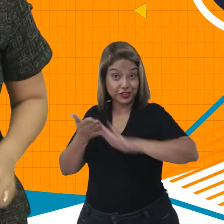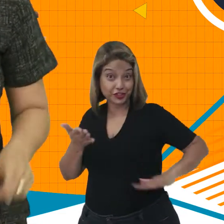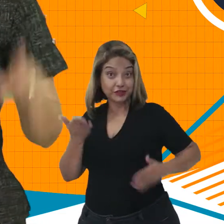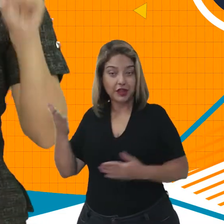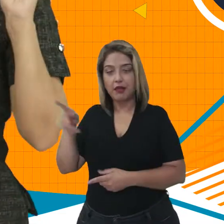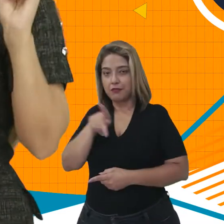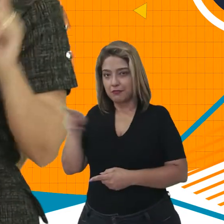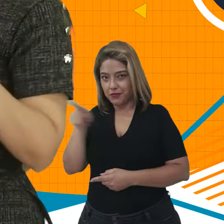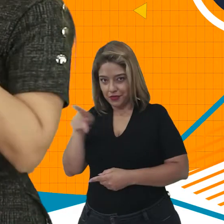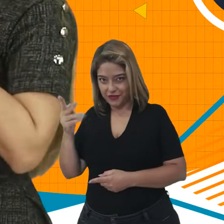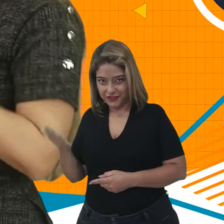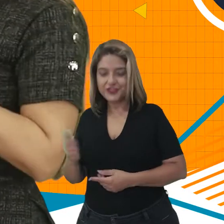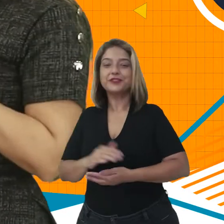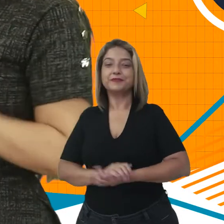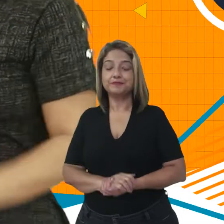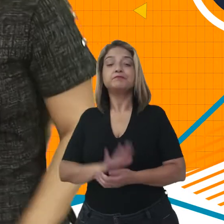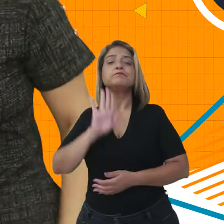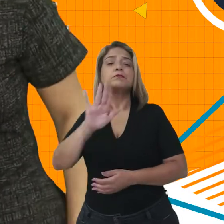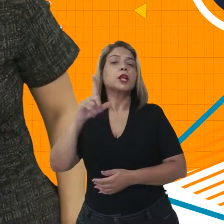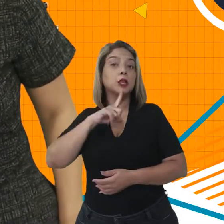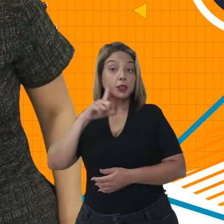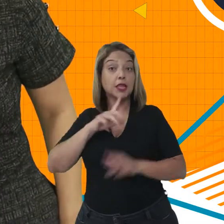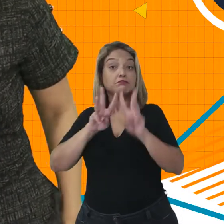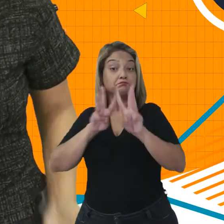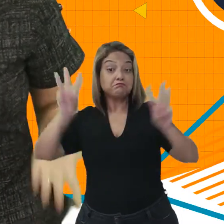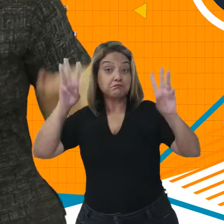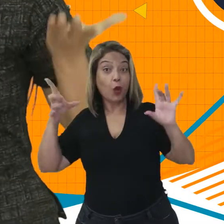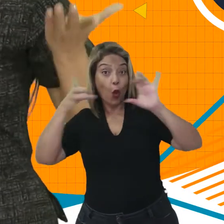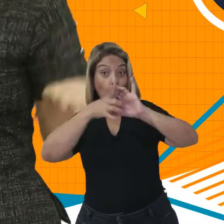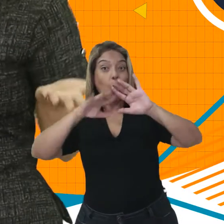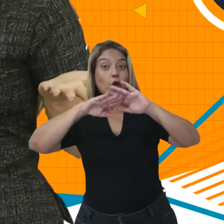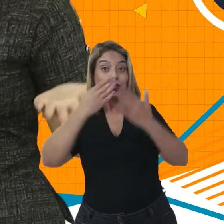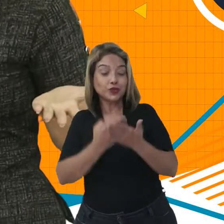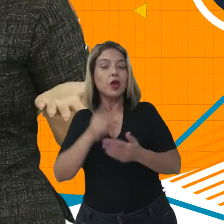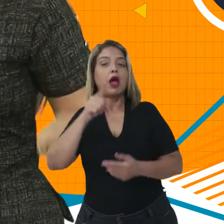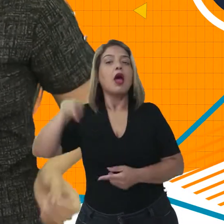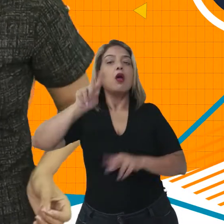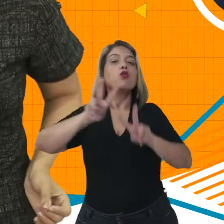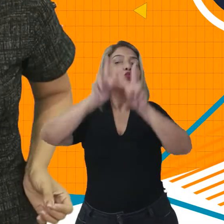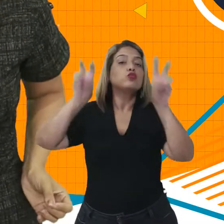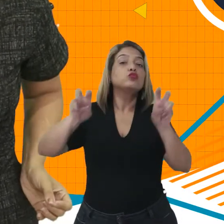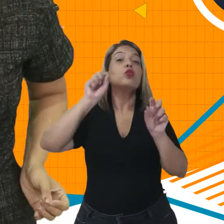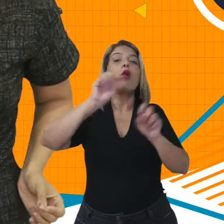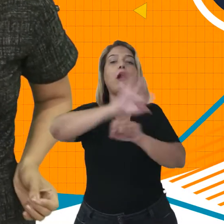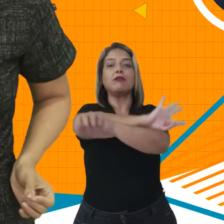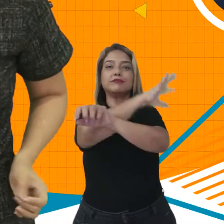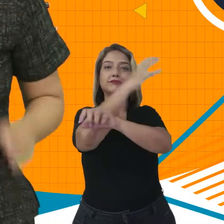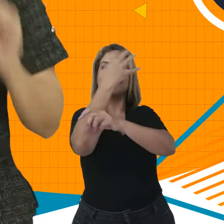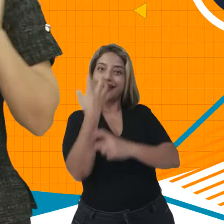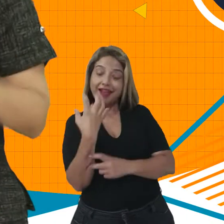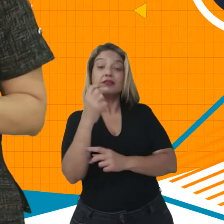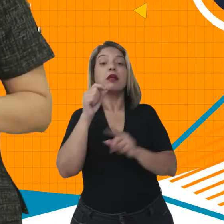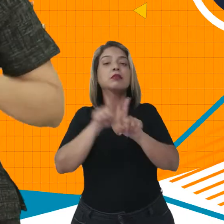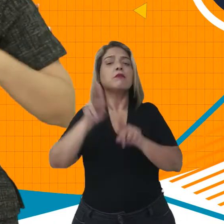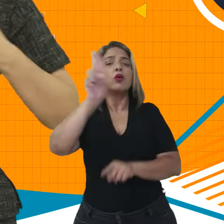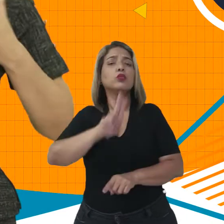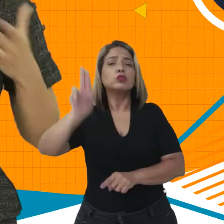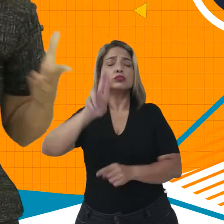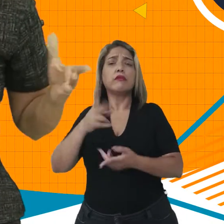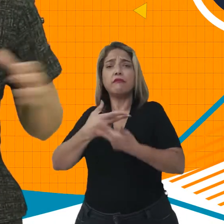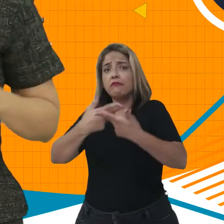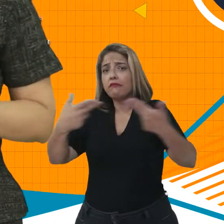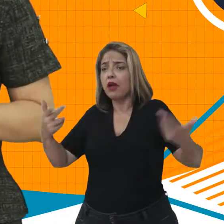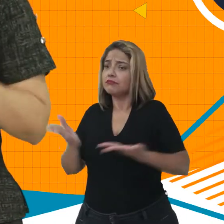atividade da professora Cristiane, que está lá no portal, ela utilizou a temática Cerrado e usou